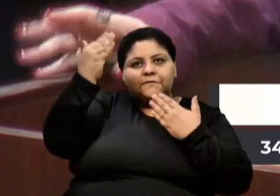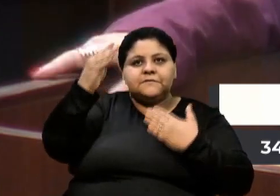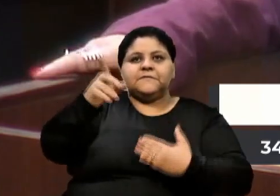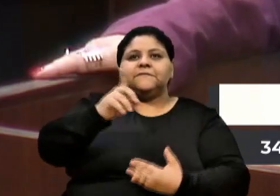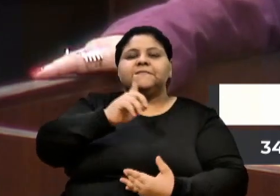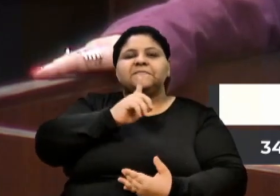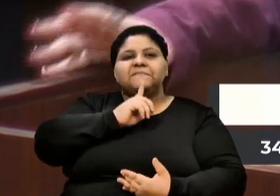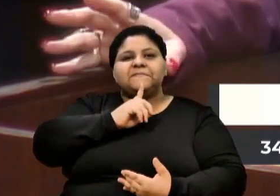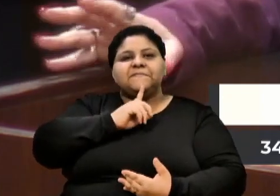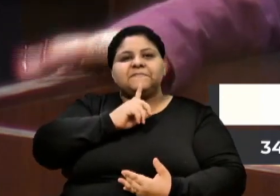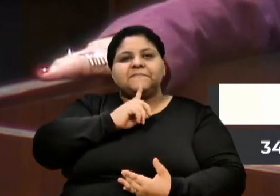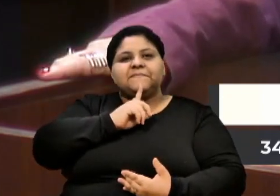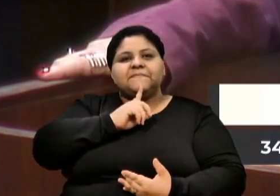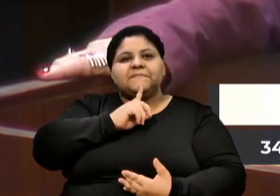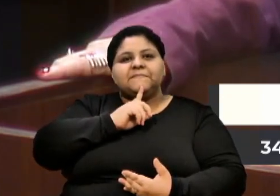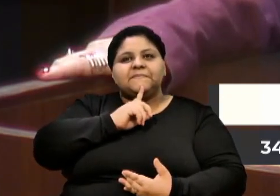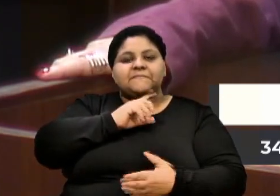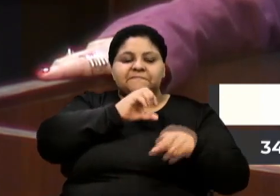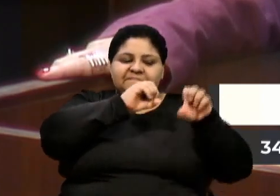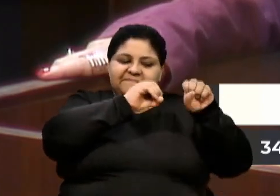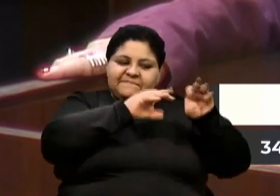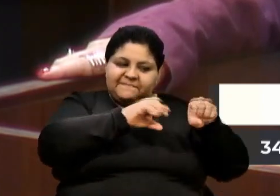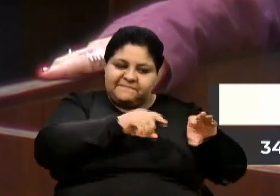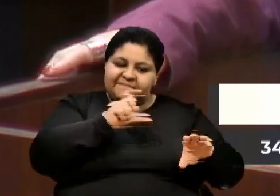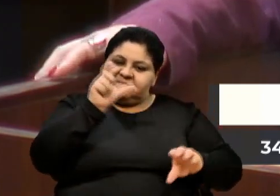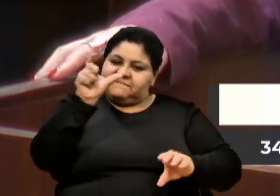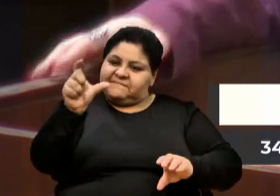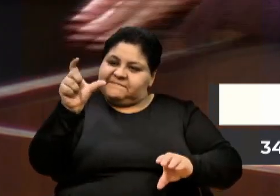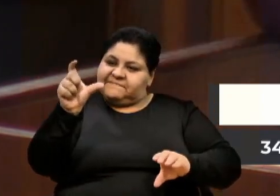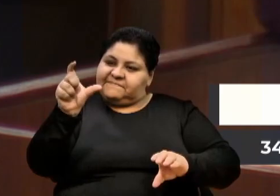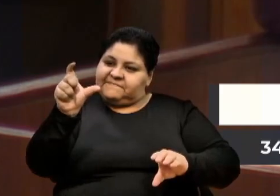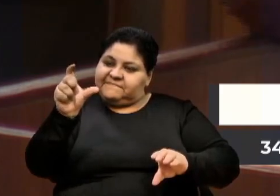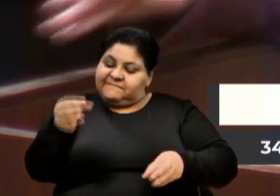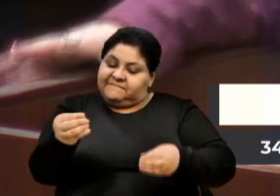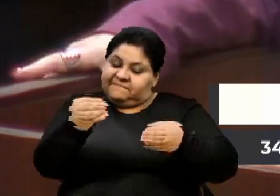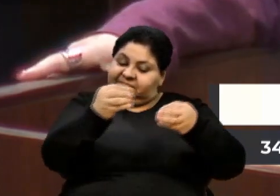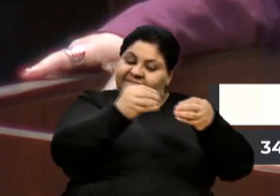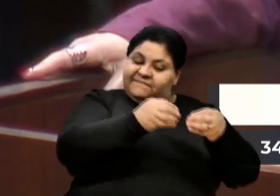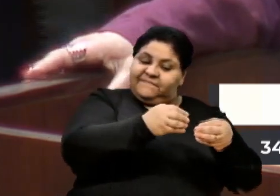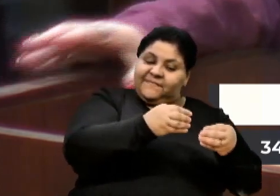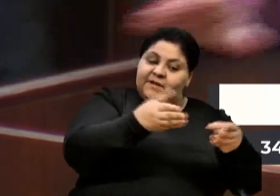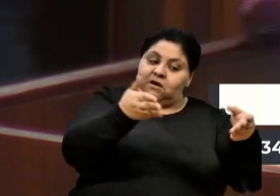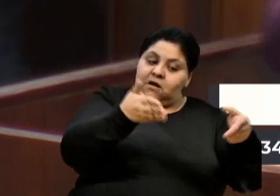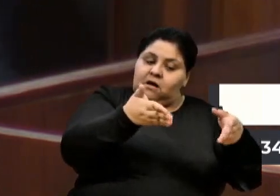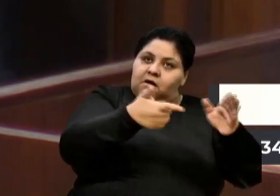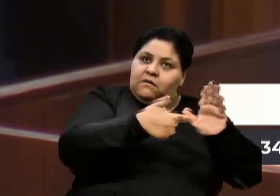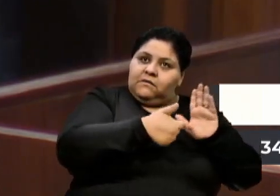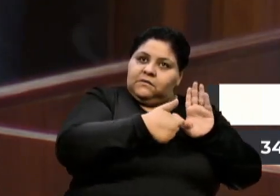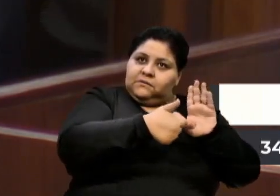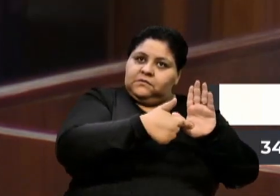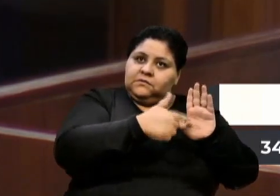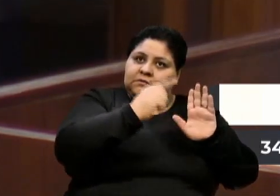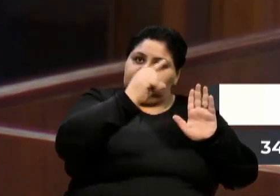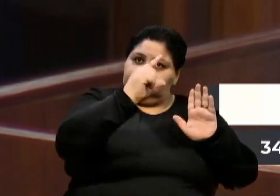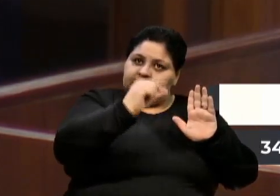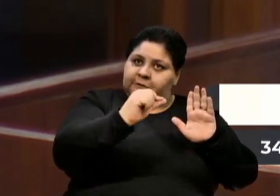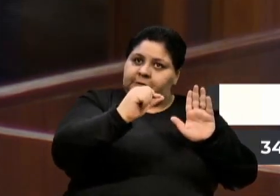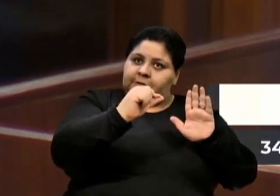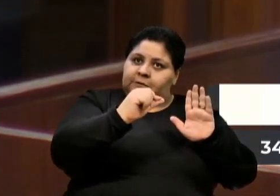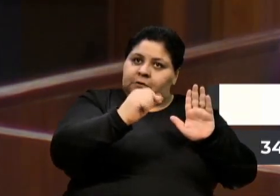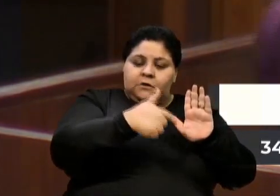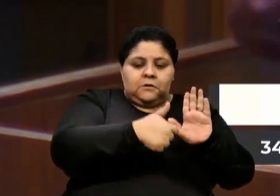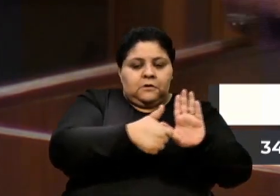gentileza, pela palavra empenhada. Hoje eu vou apresentar um pouquinho, fazer a prestação de conta,